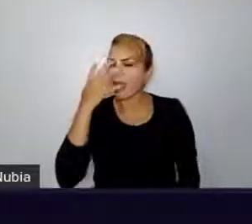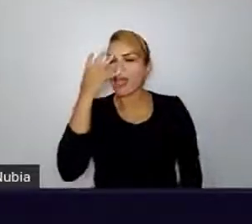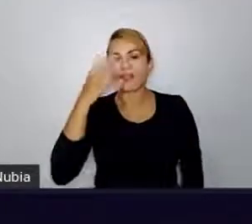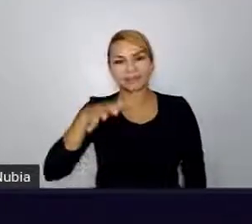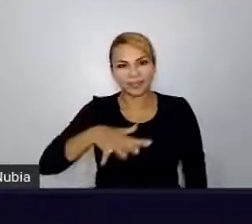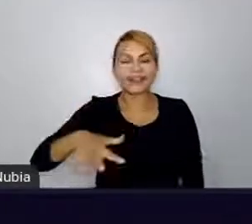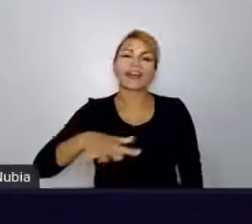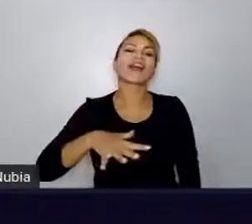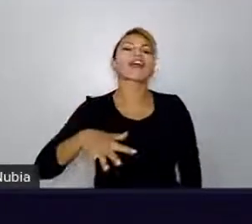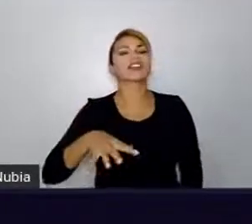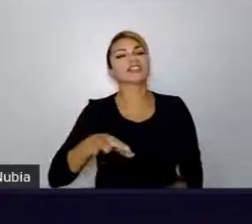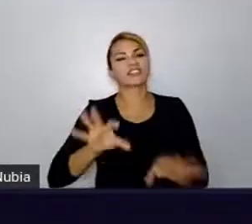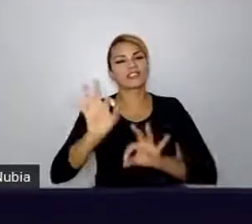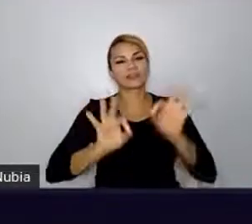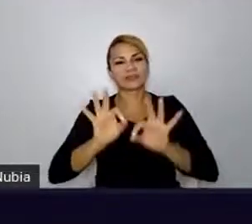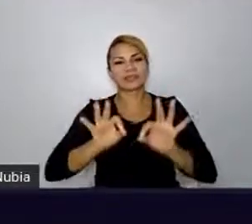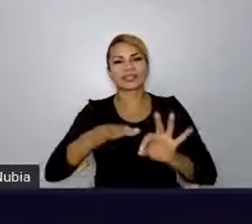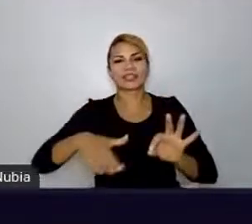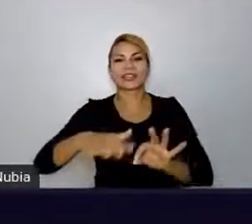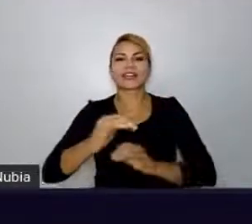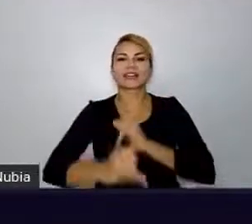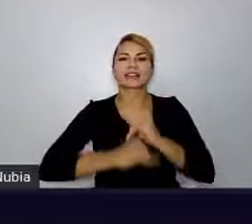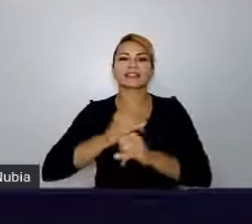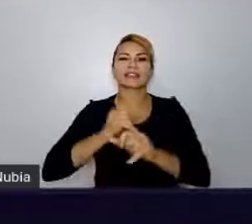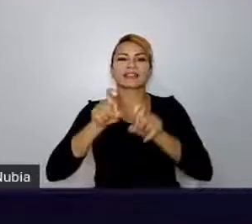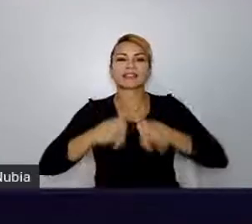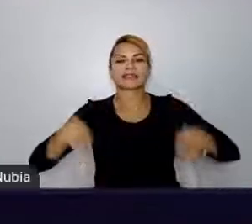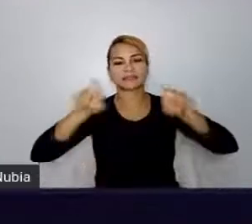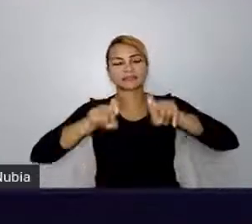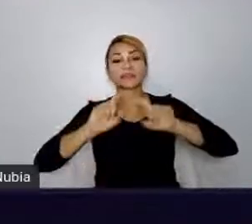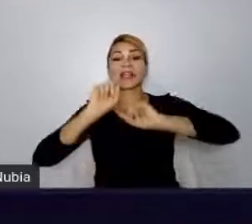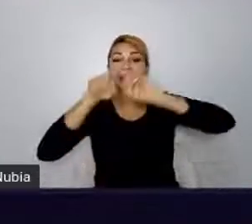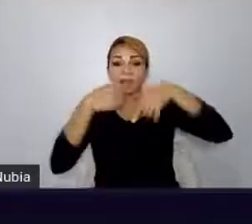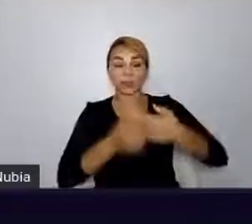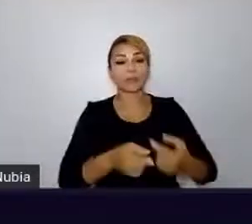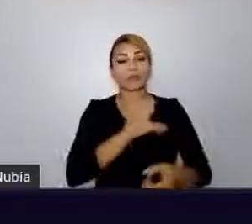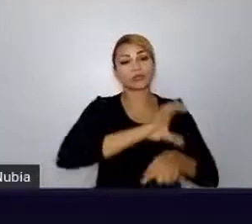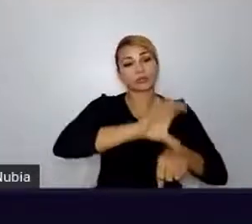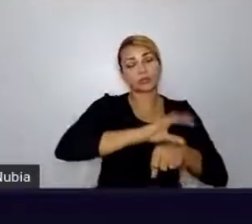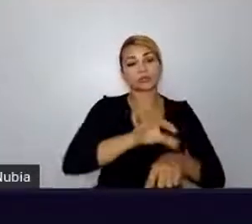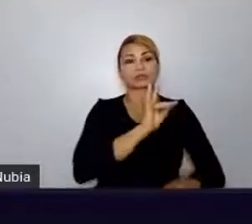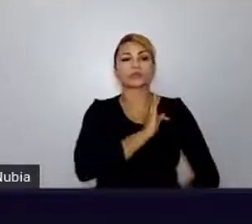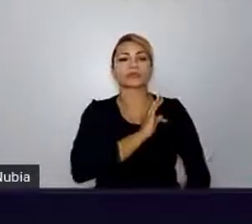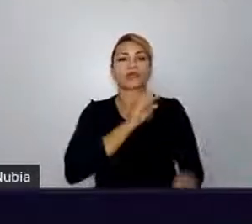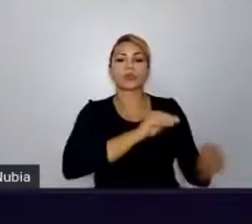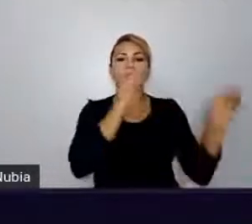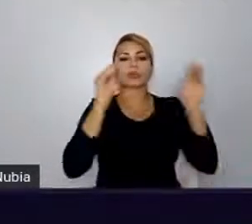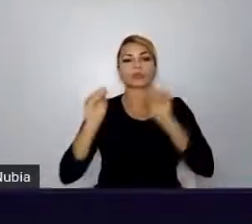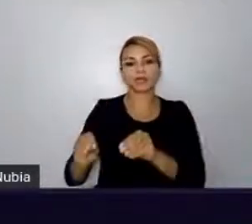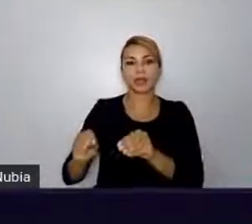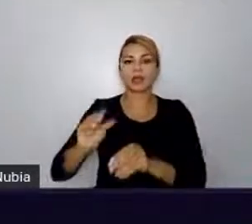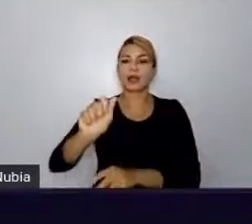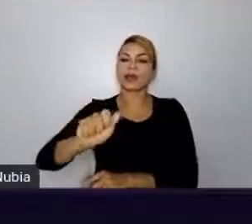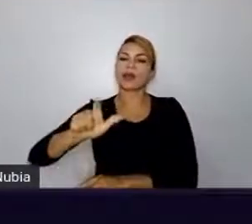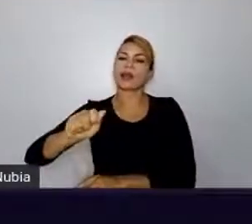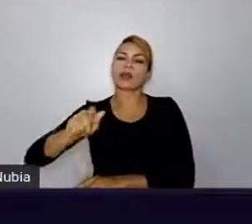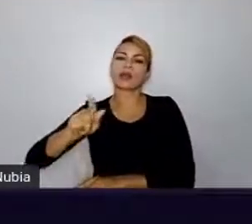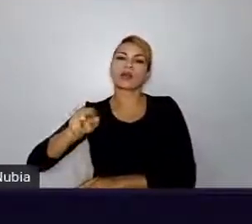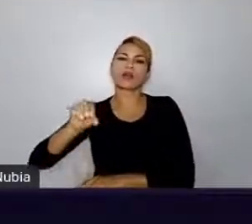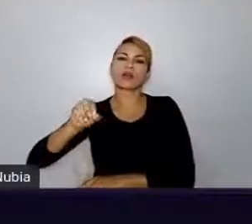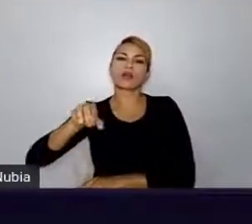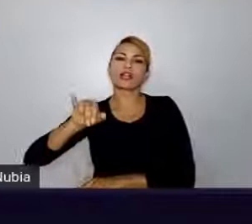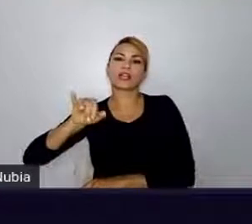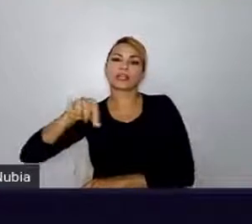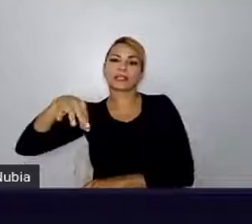Logo depois do curso técnico, eu fui para a Universidade do Estado da Bahia, em Alagoinhas, uma cidade próxima à Feira de Santana.